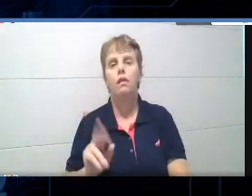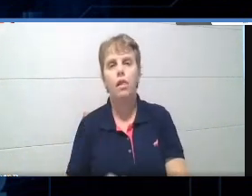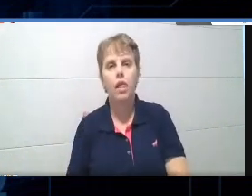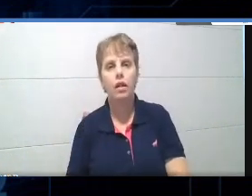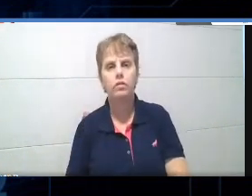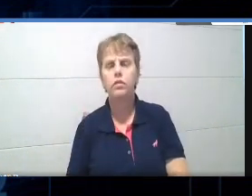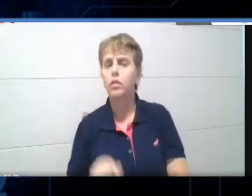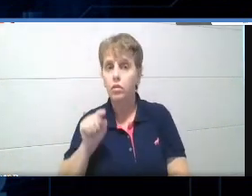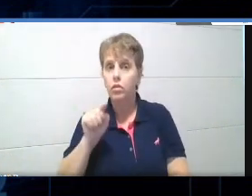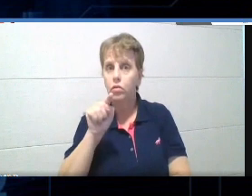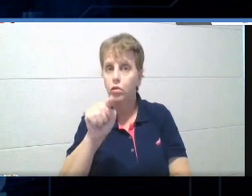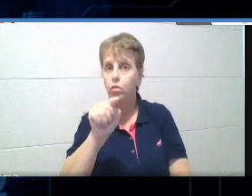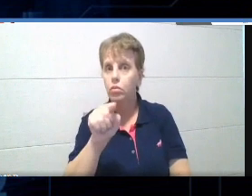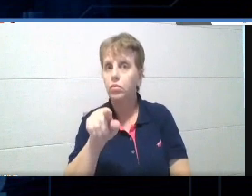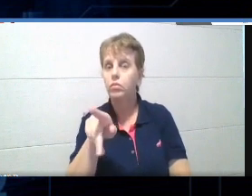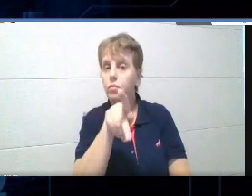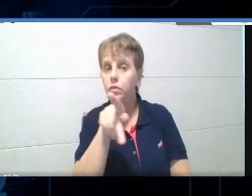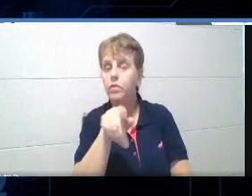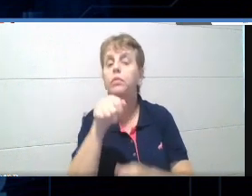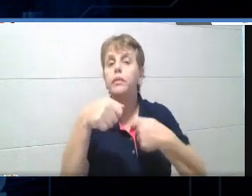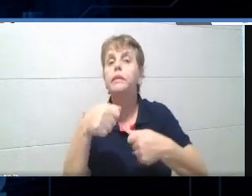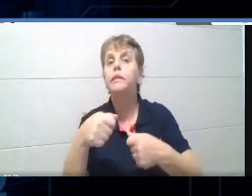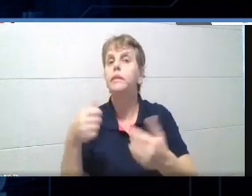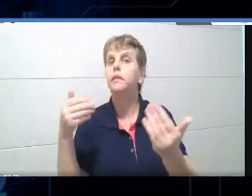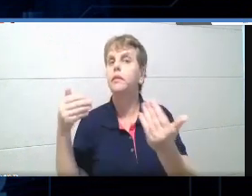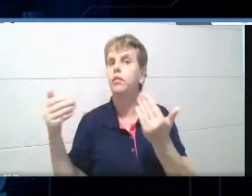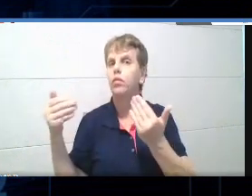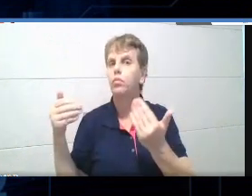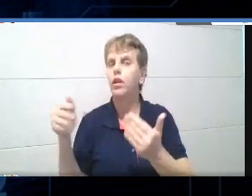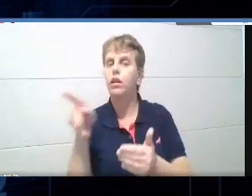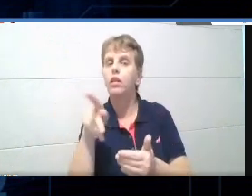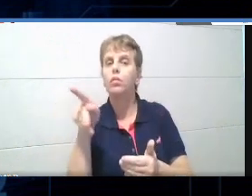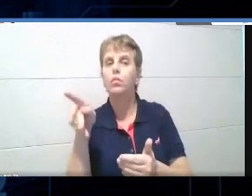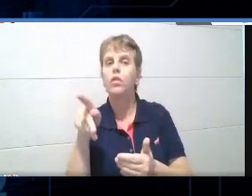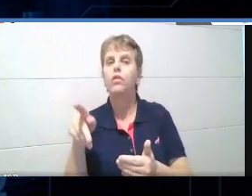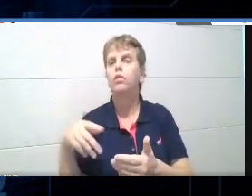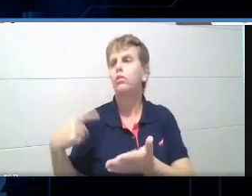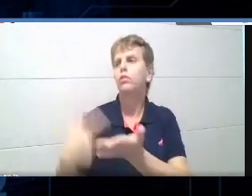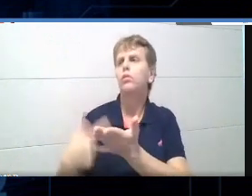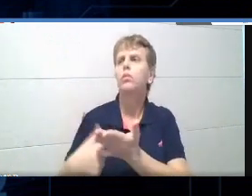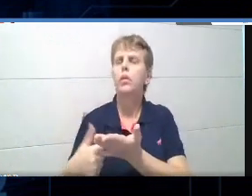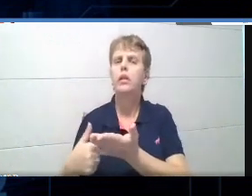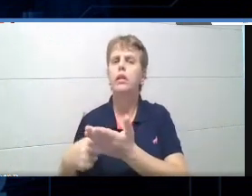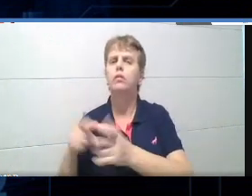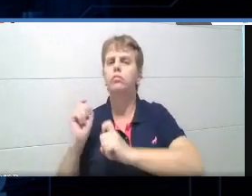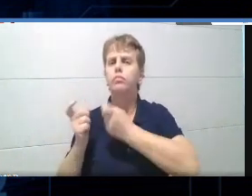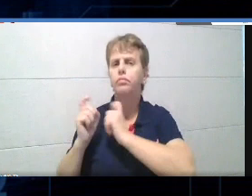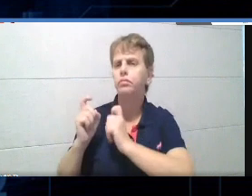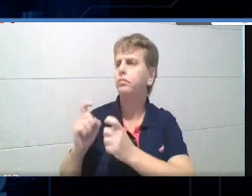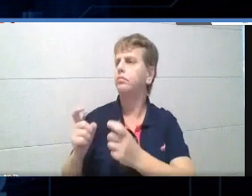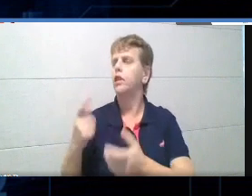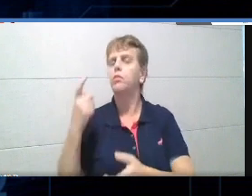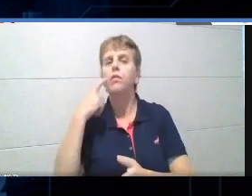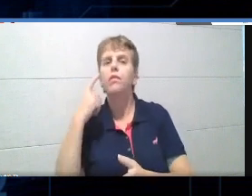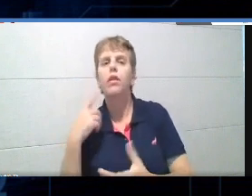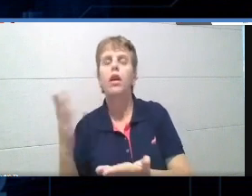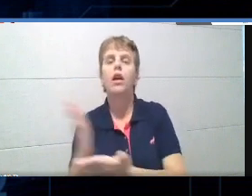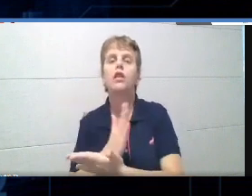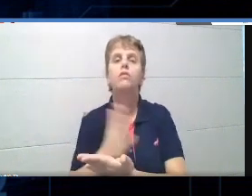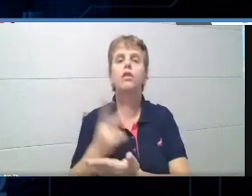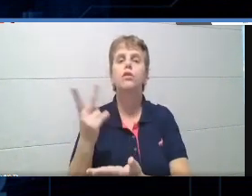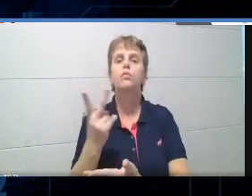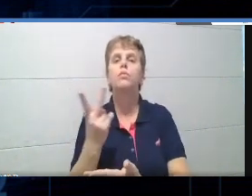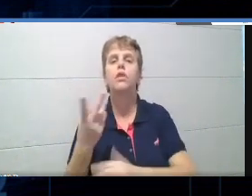você está falando, não dá para interagir aqui, né, juntar duas disciplinas, mesmo que não seja, que o professor não vai estar